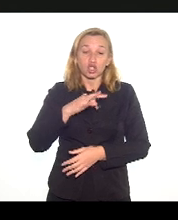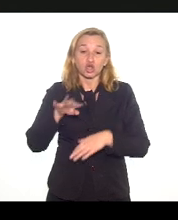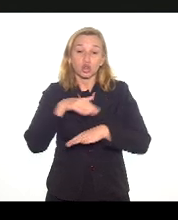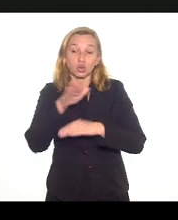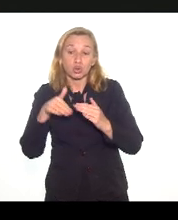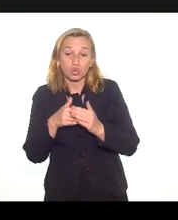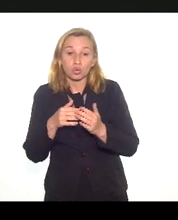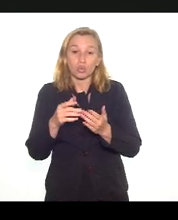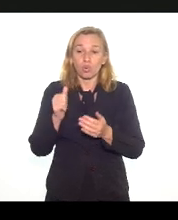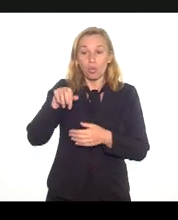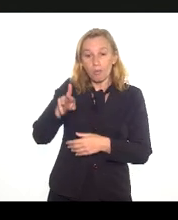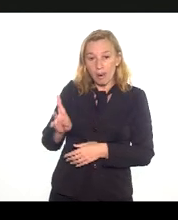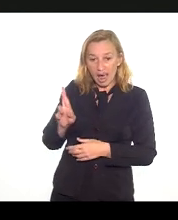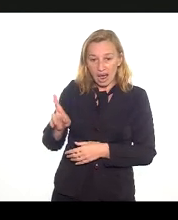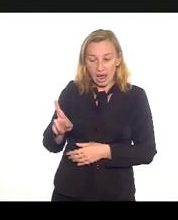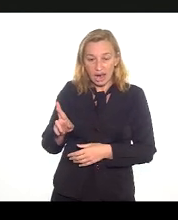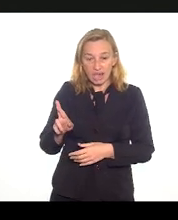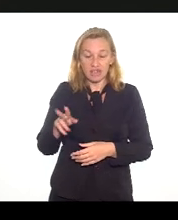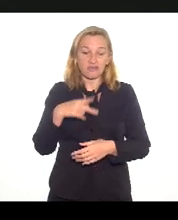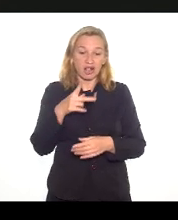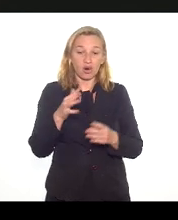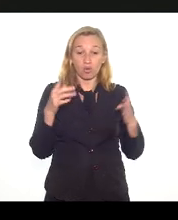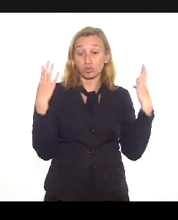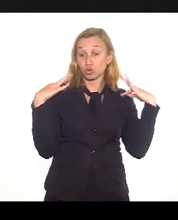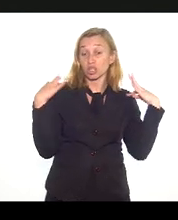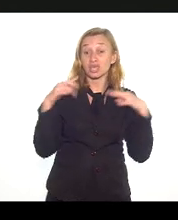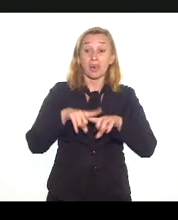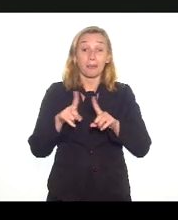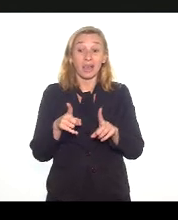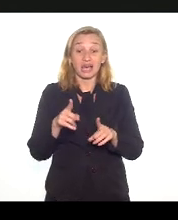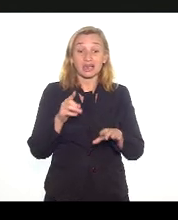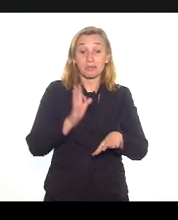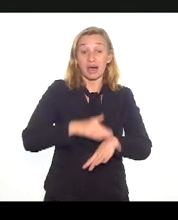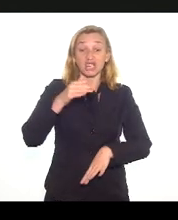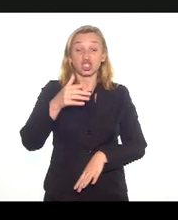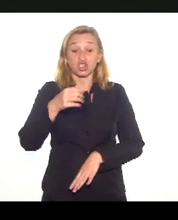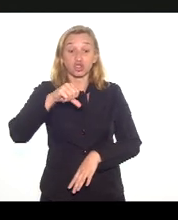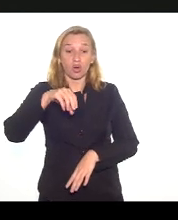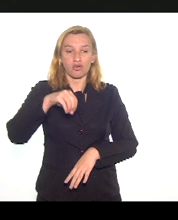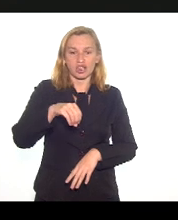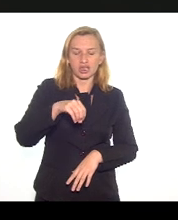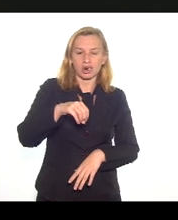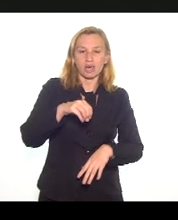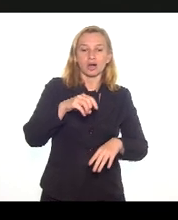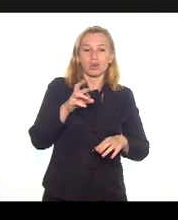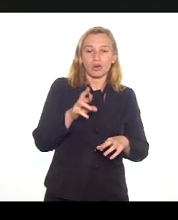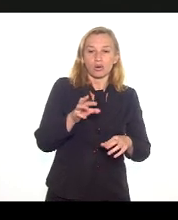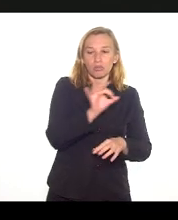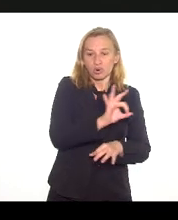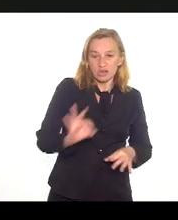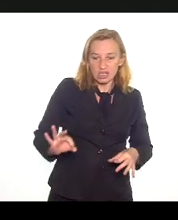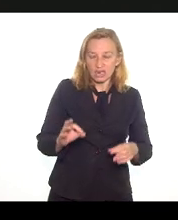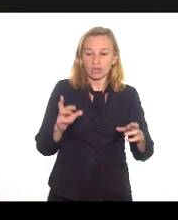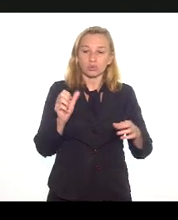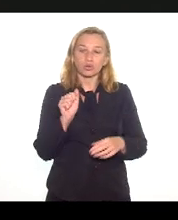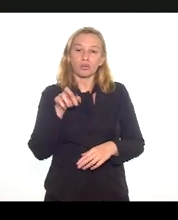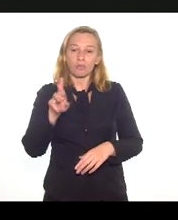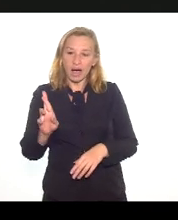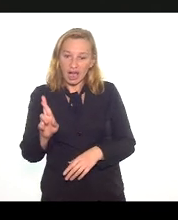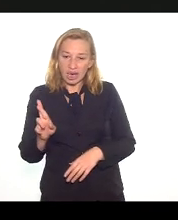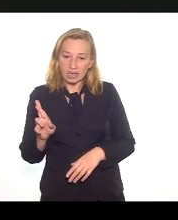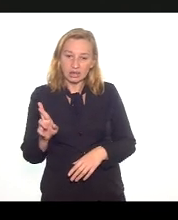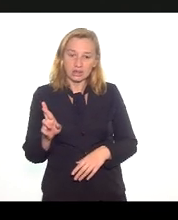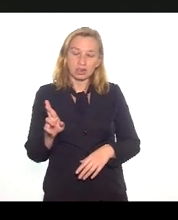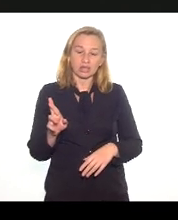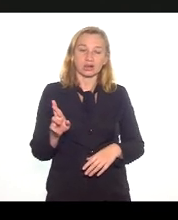Janeiro e botar como se fosse o turismo, porque mais de 90%, 95% dos bairros e restaurantes na cidade do Rio de Janeiro não